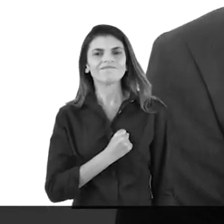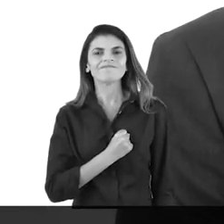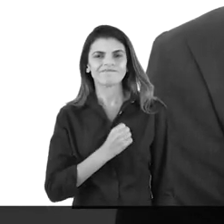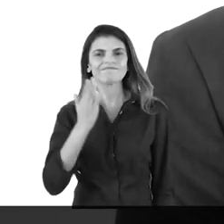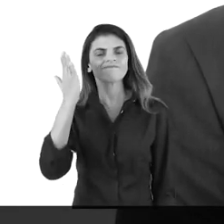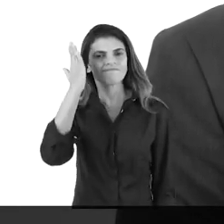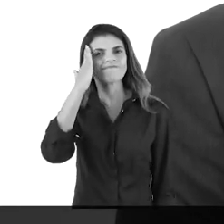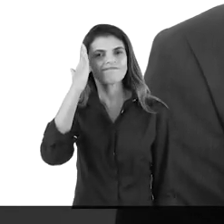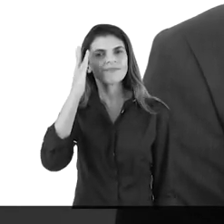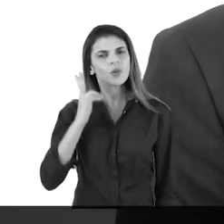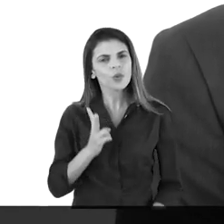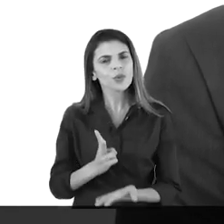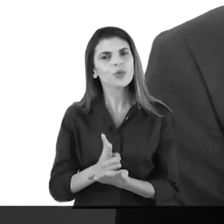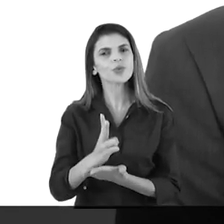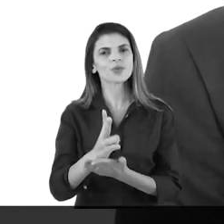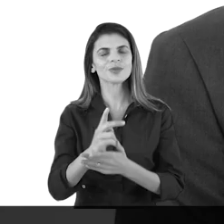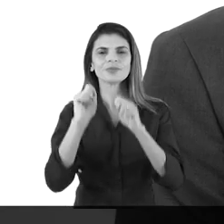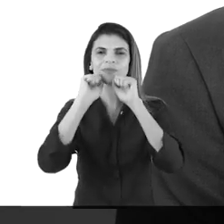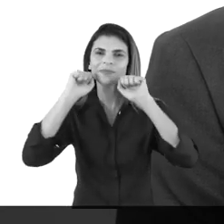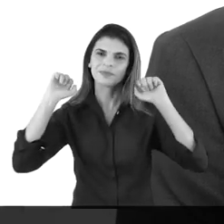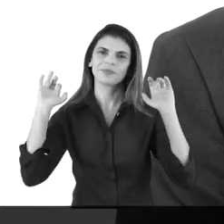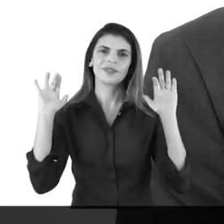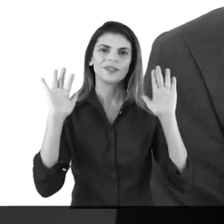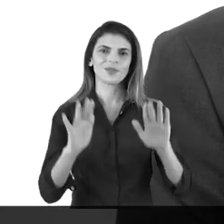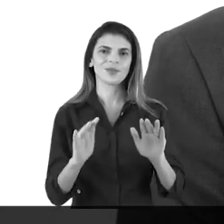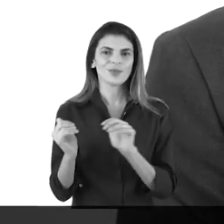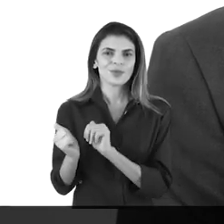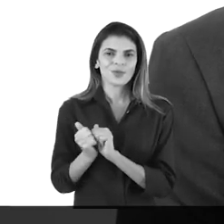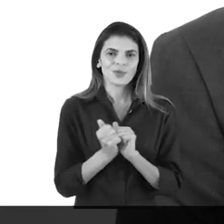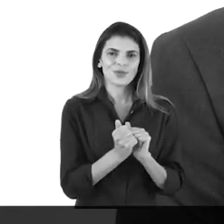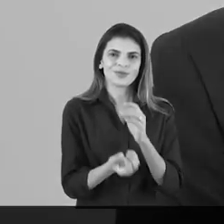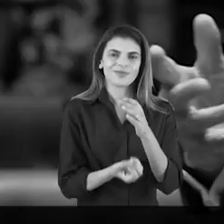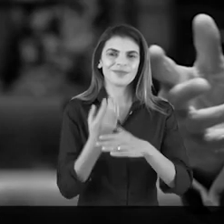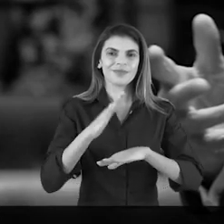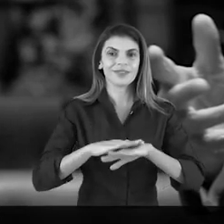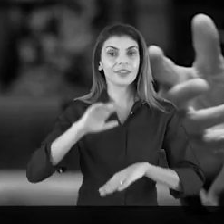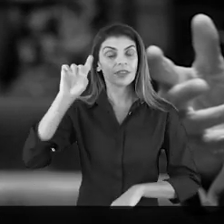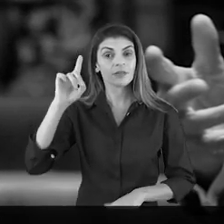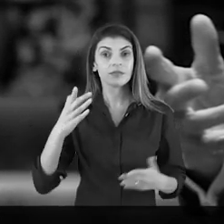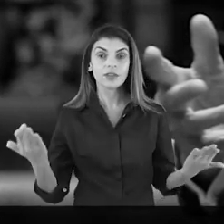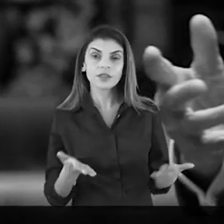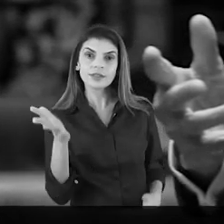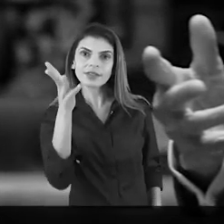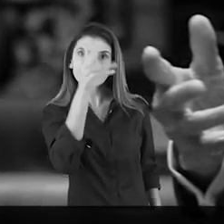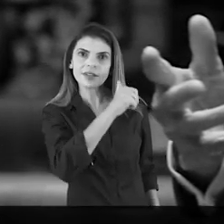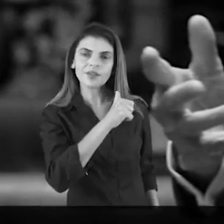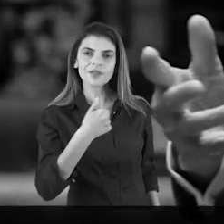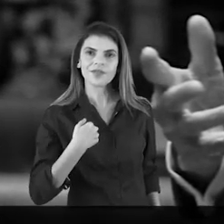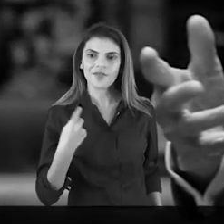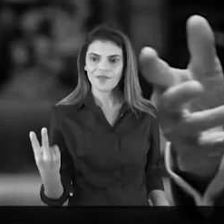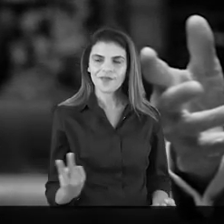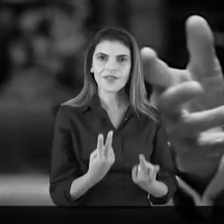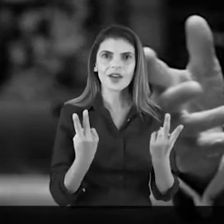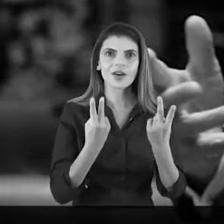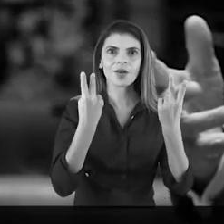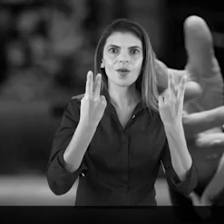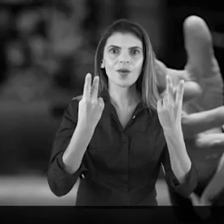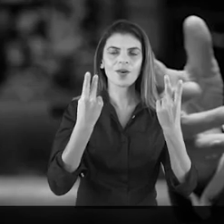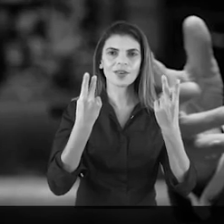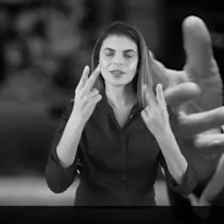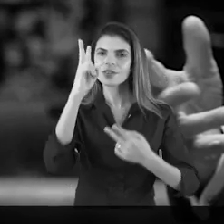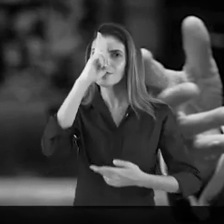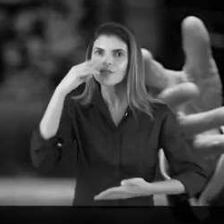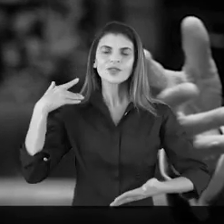certeza de que ele continua nos iluminando ao lado do nosso Criador. Vamos recuperar os nossos valores